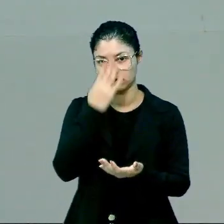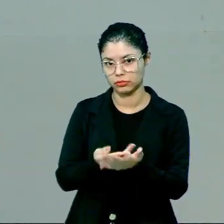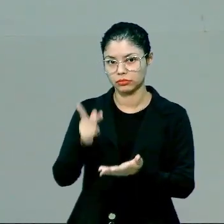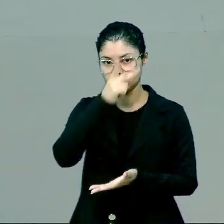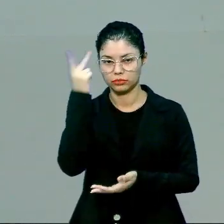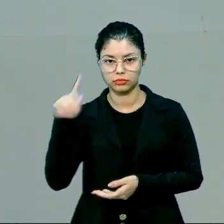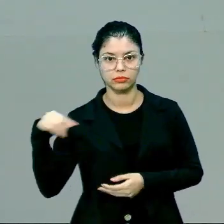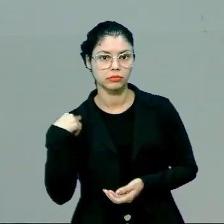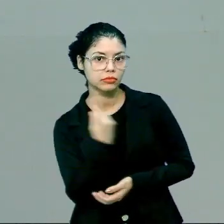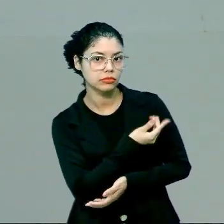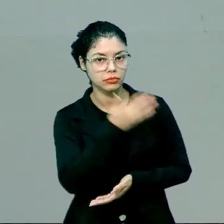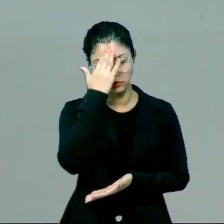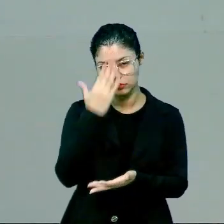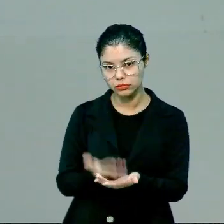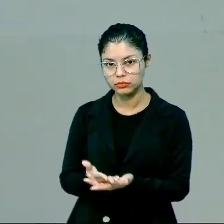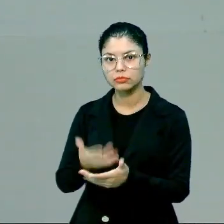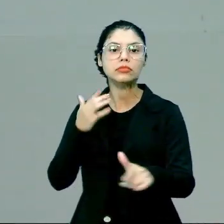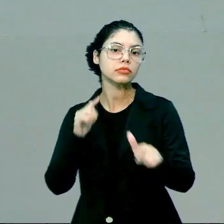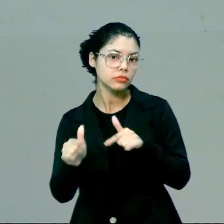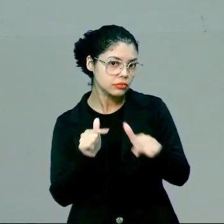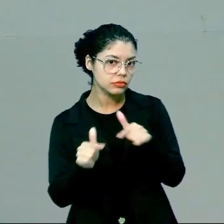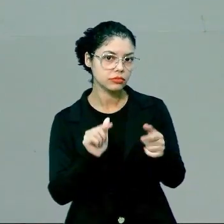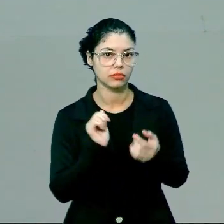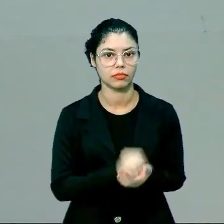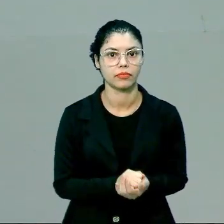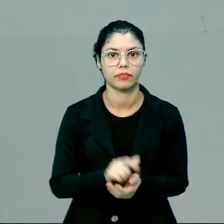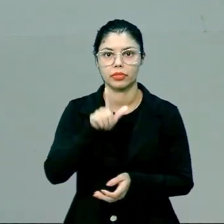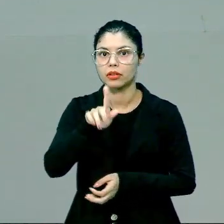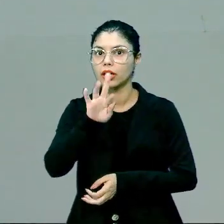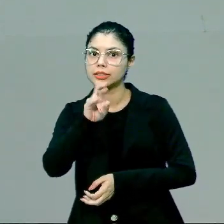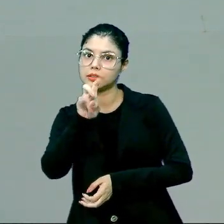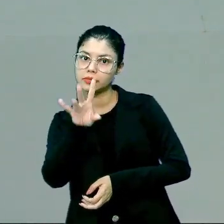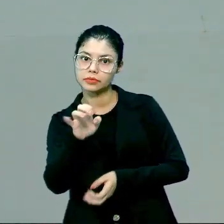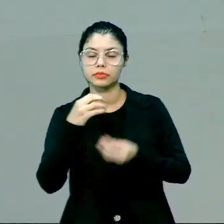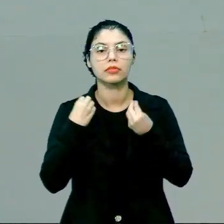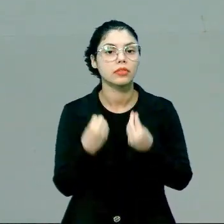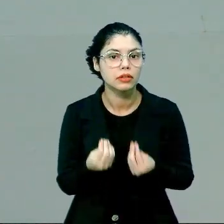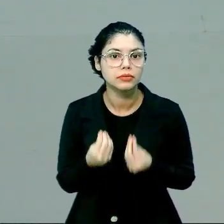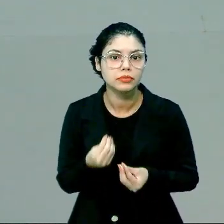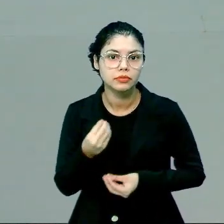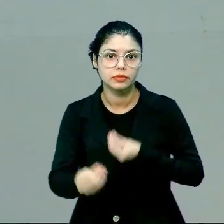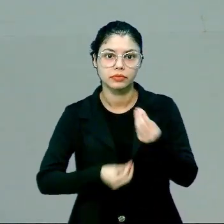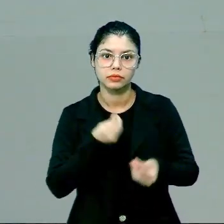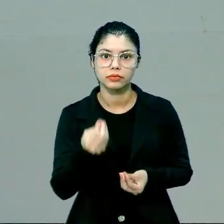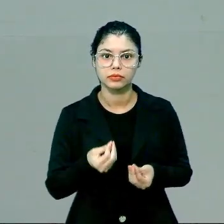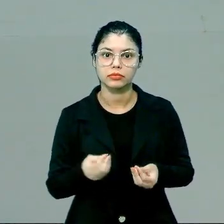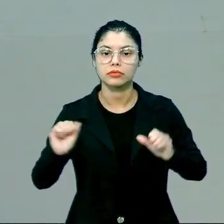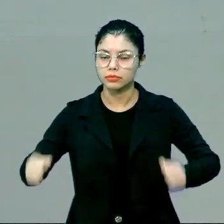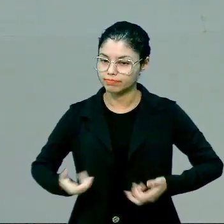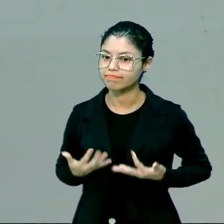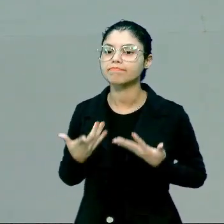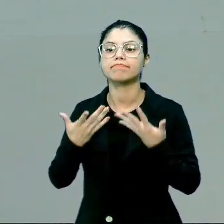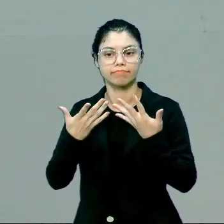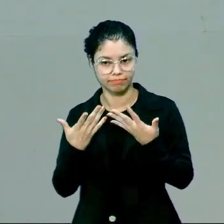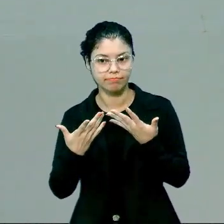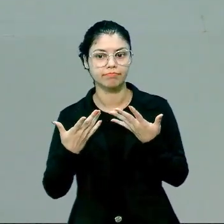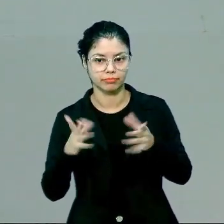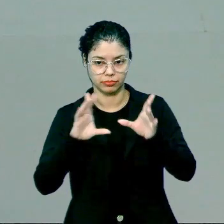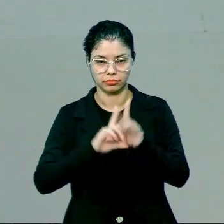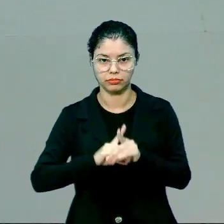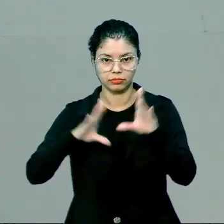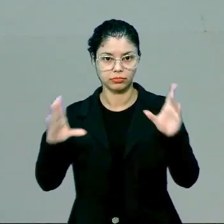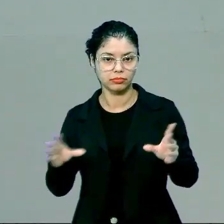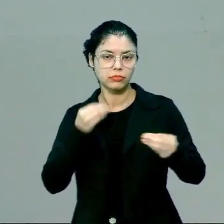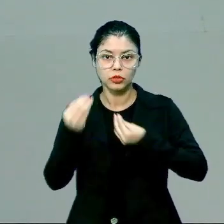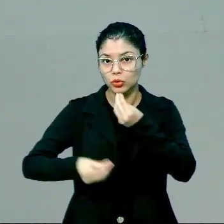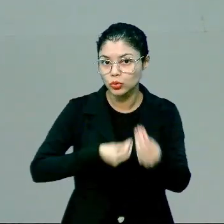pessoal. Nós acreditamos, enquanto trabalhadores, que as greves, elas servem como manifestações da democracia.